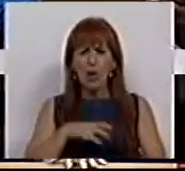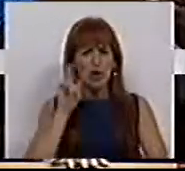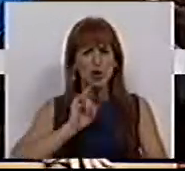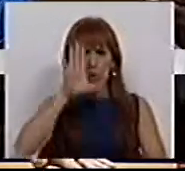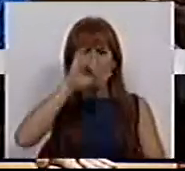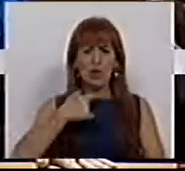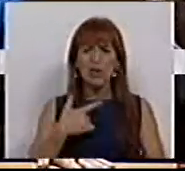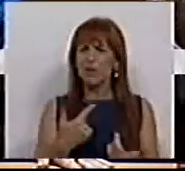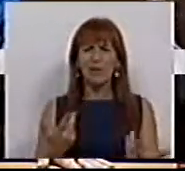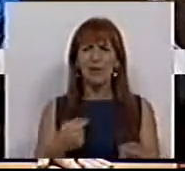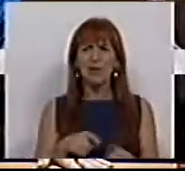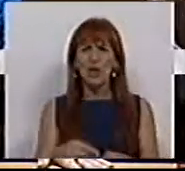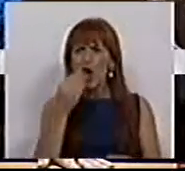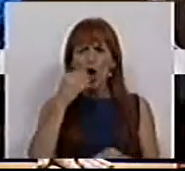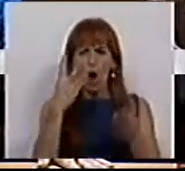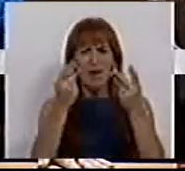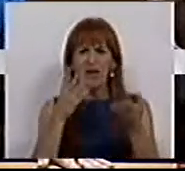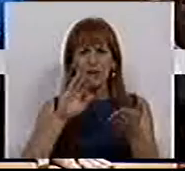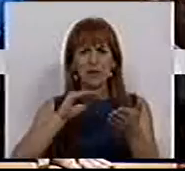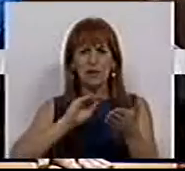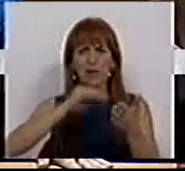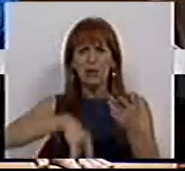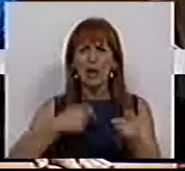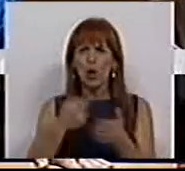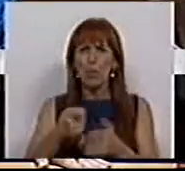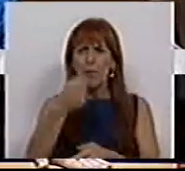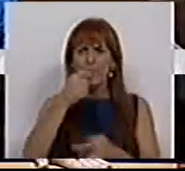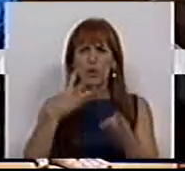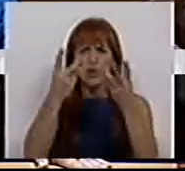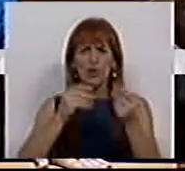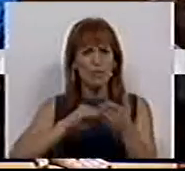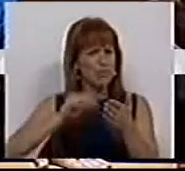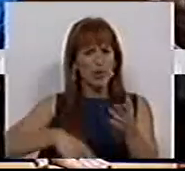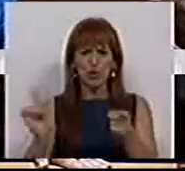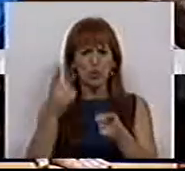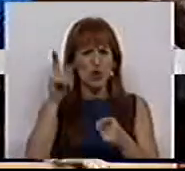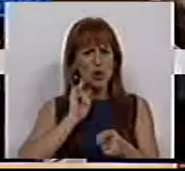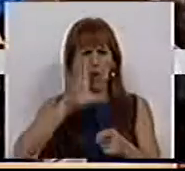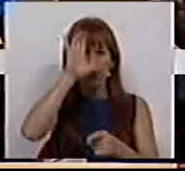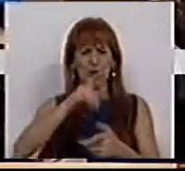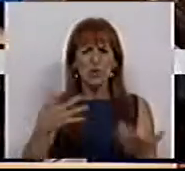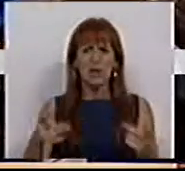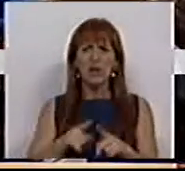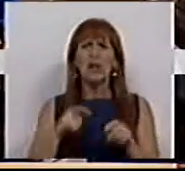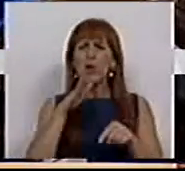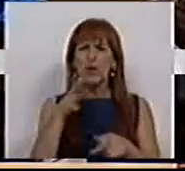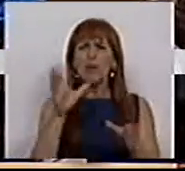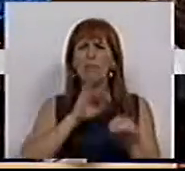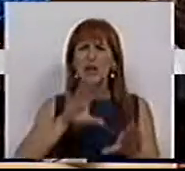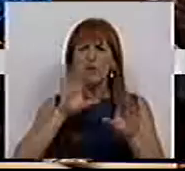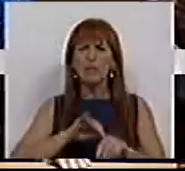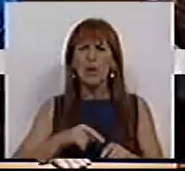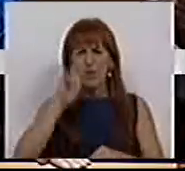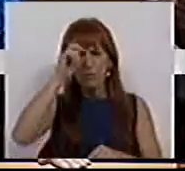Sra. Ministra. Elas não comem Tratado Orçamental, não pagam medicamentos com o Tratado Orçamental, Sra. Ministra. Exigem muito